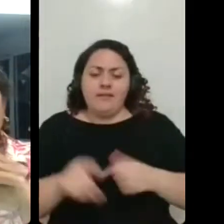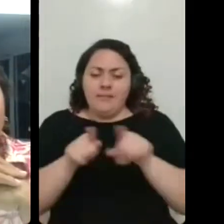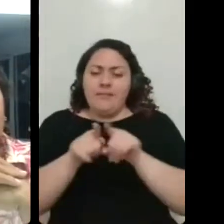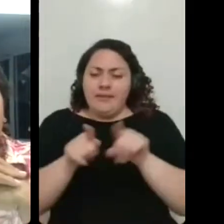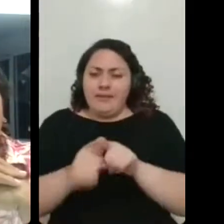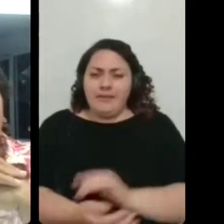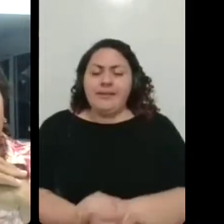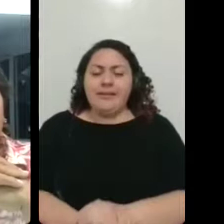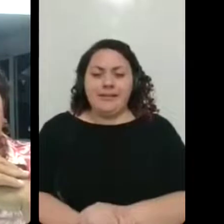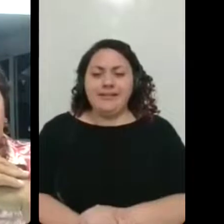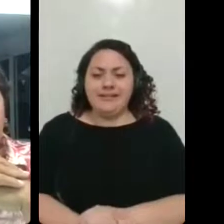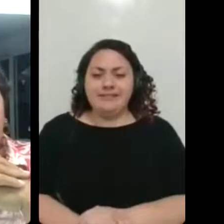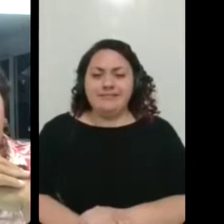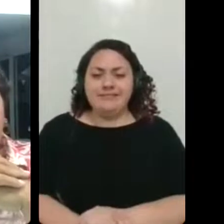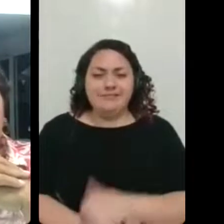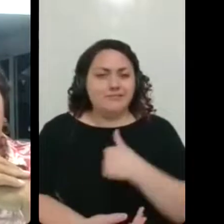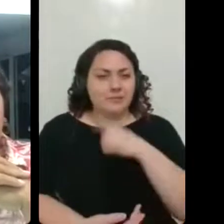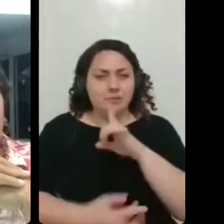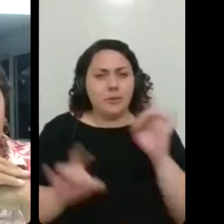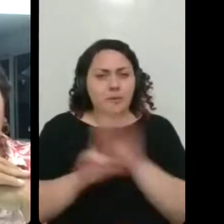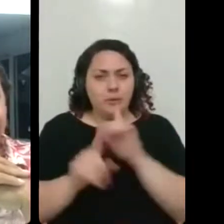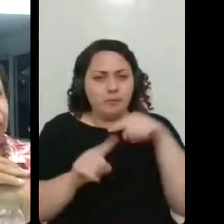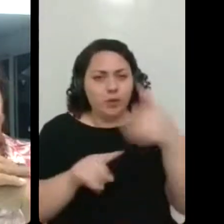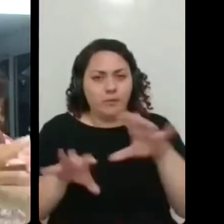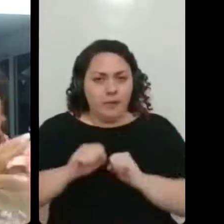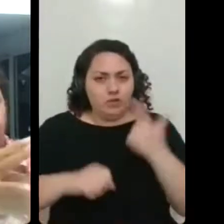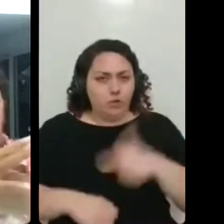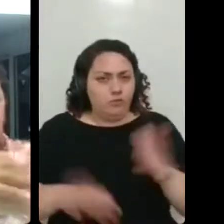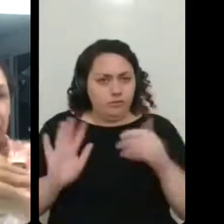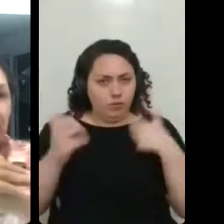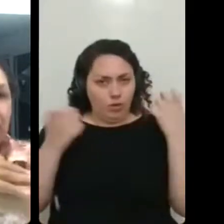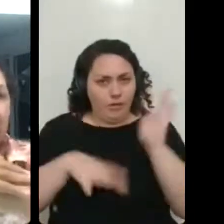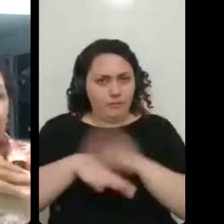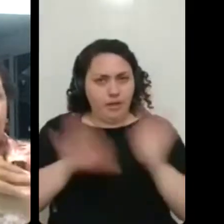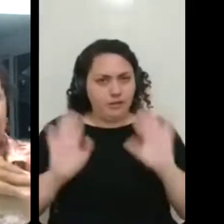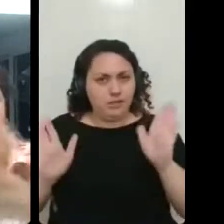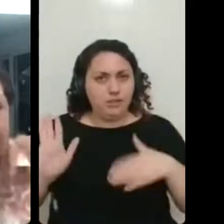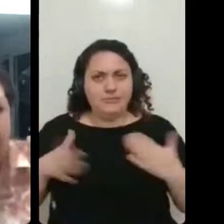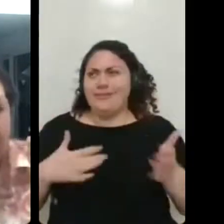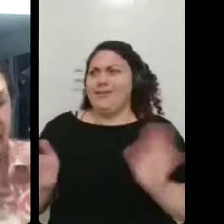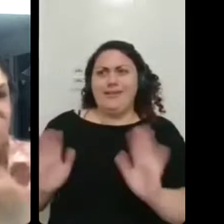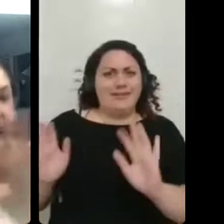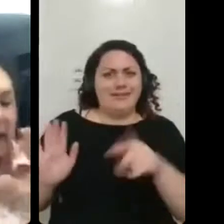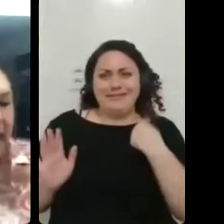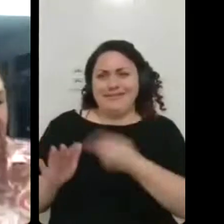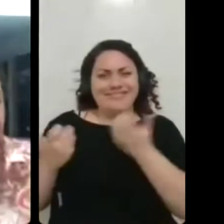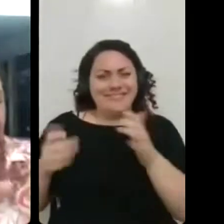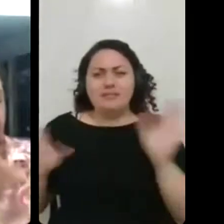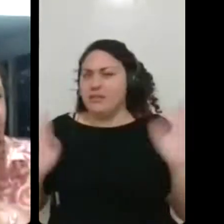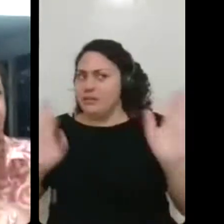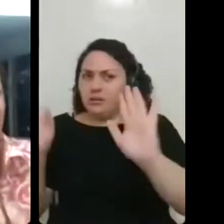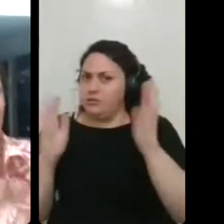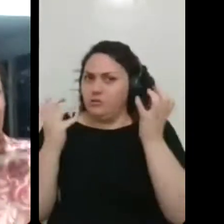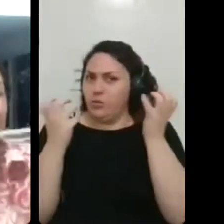Eu não vou dizer que eu tô pronta pra outra porque eu não quero, né? foi um susto. Ninguém quer, ninguém quer,